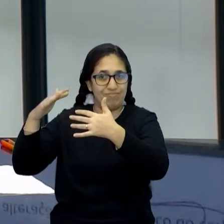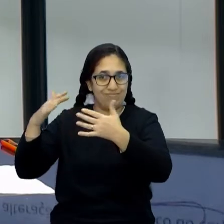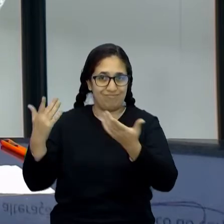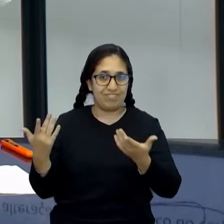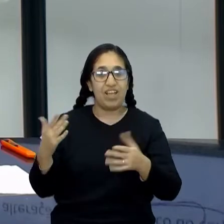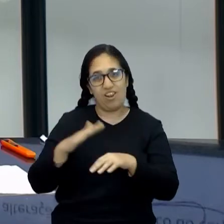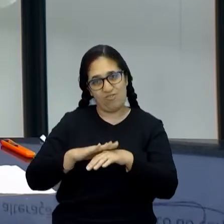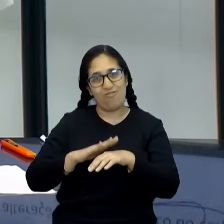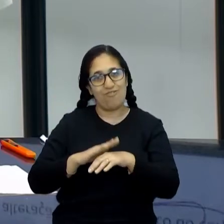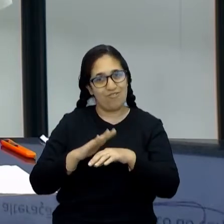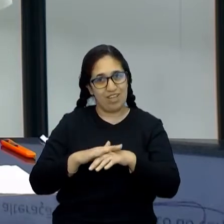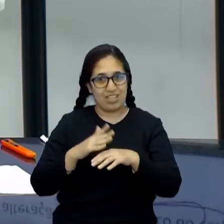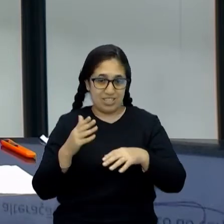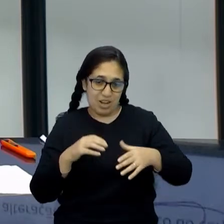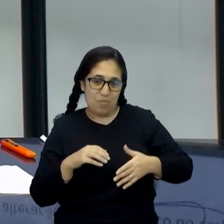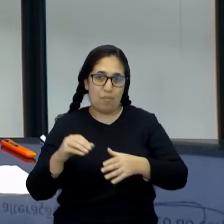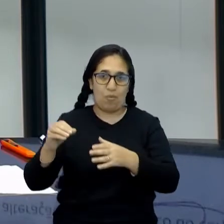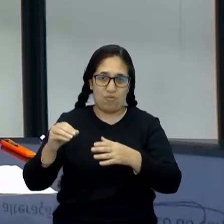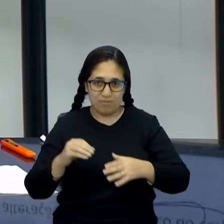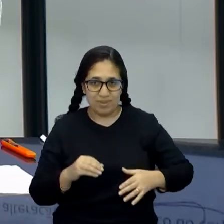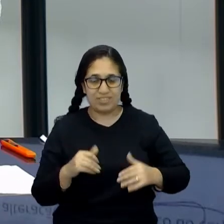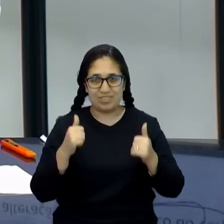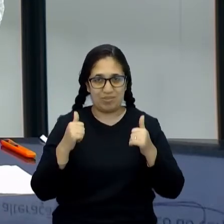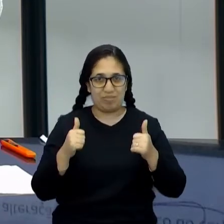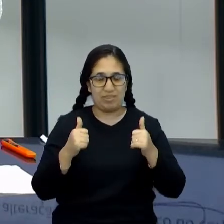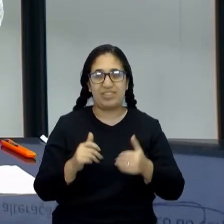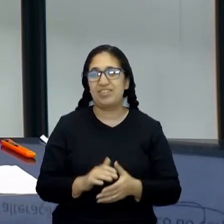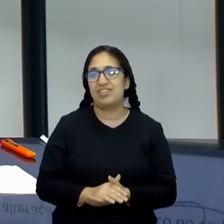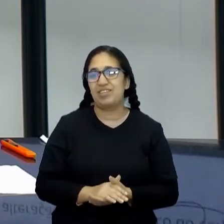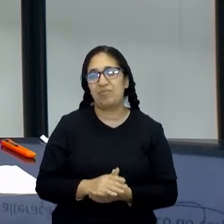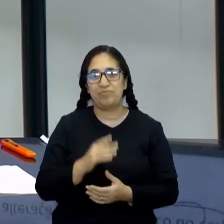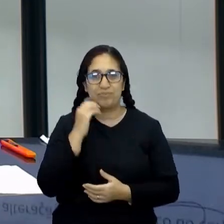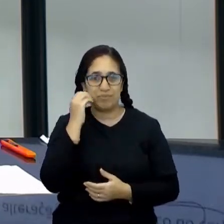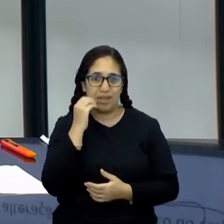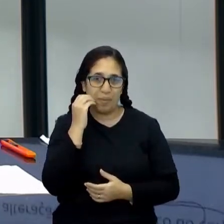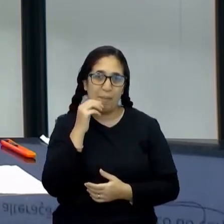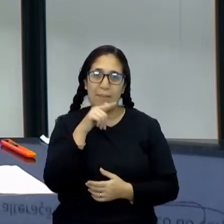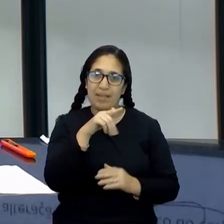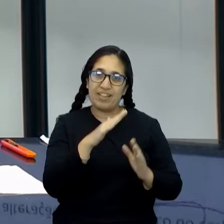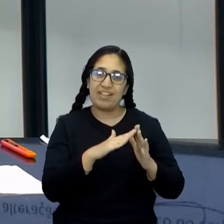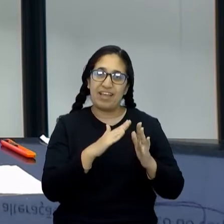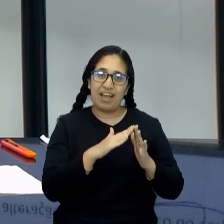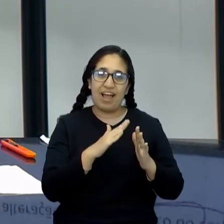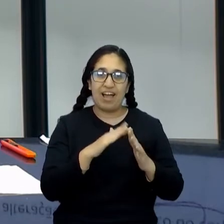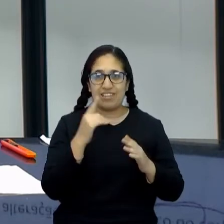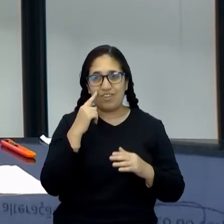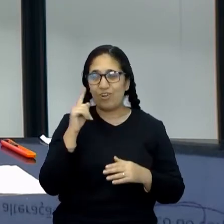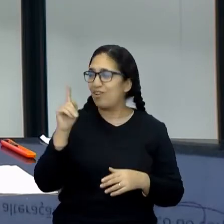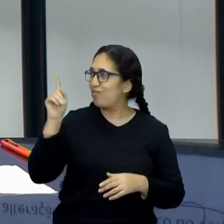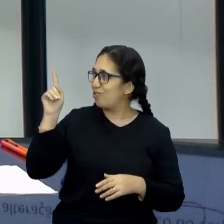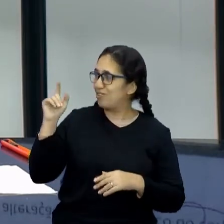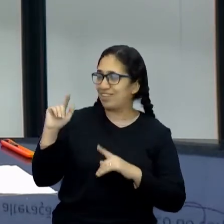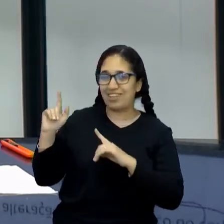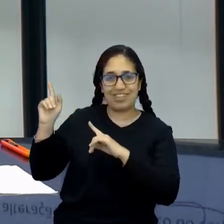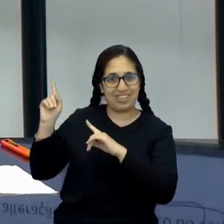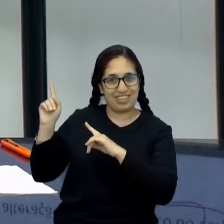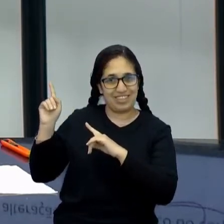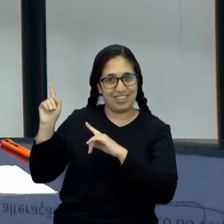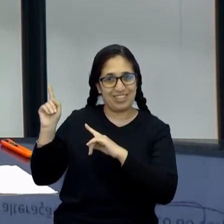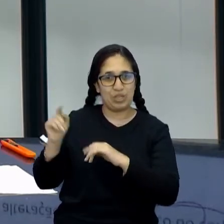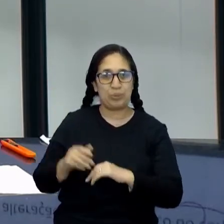o trabalho, né? Movimento. Beleza? Então, fica aí, experimenta na sua casa. E vamos voltar aqui pra nossa telinha, então.